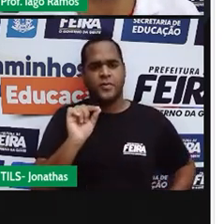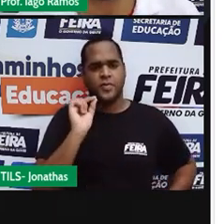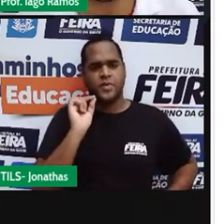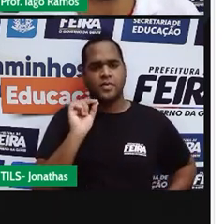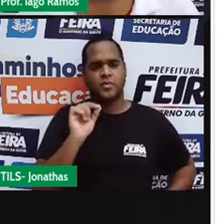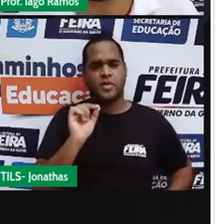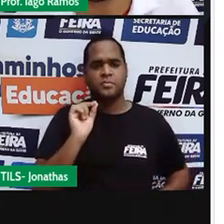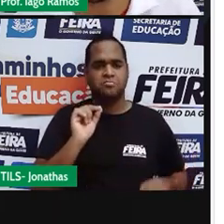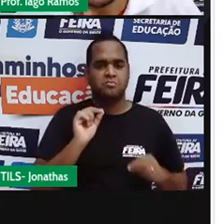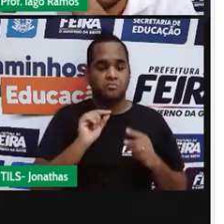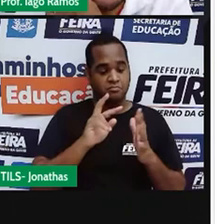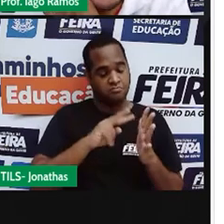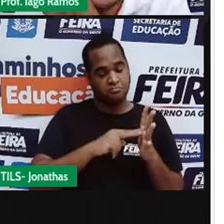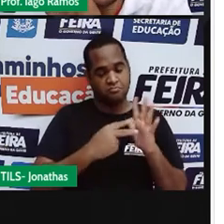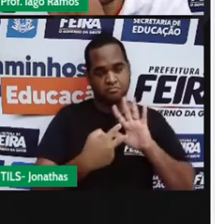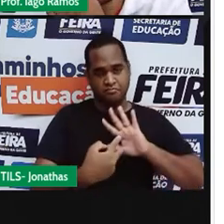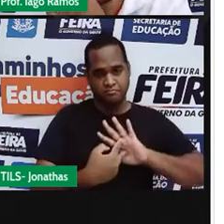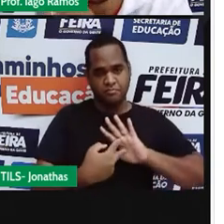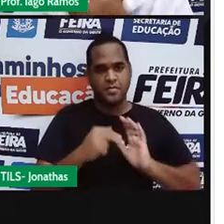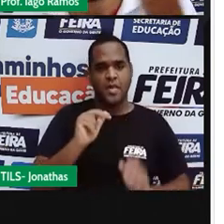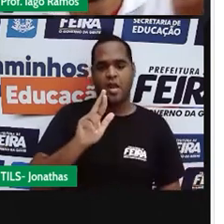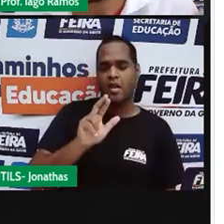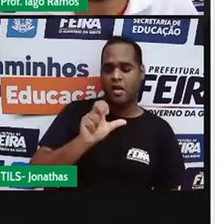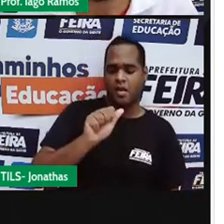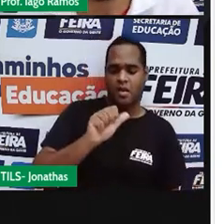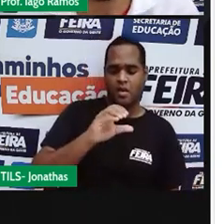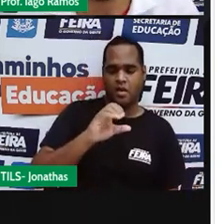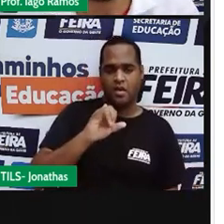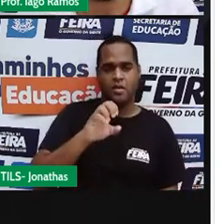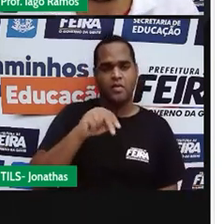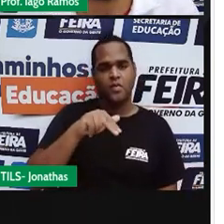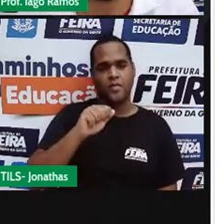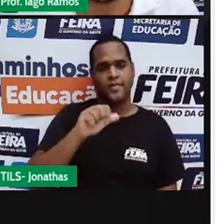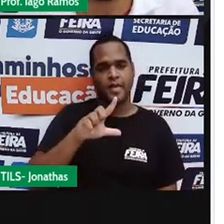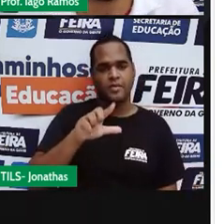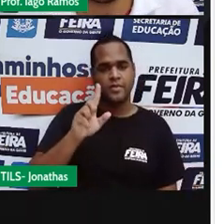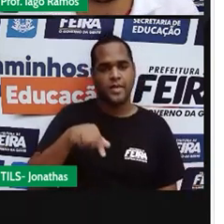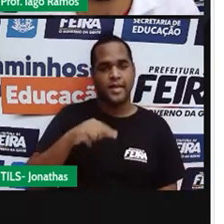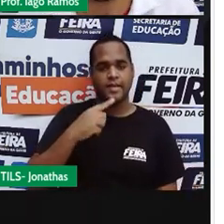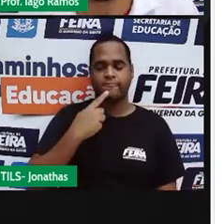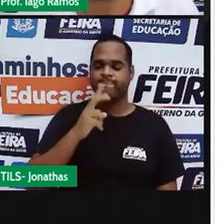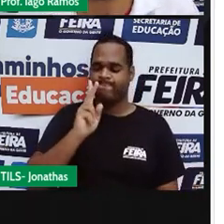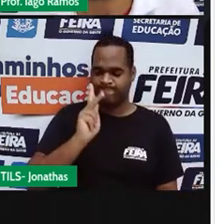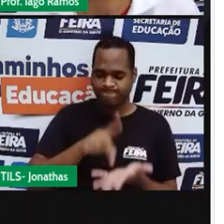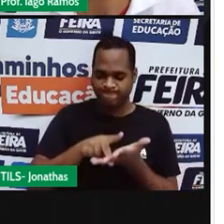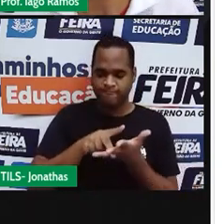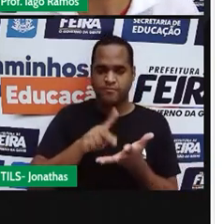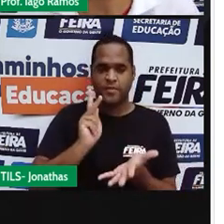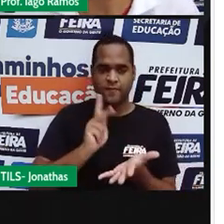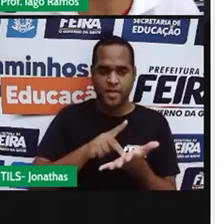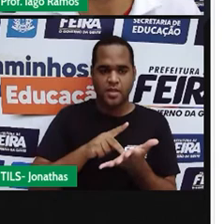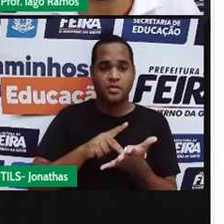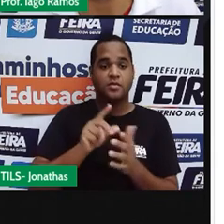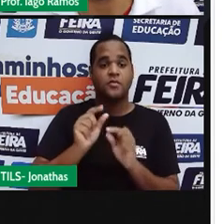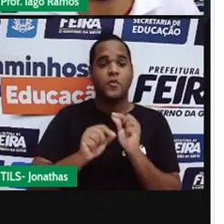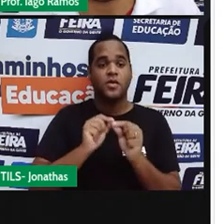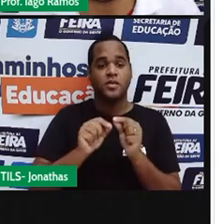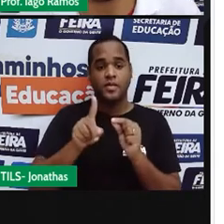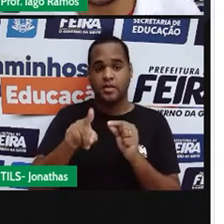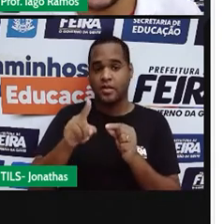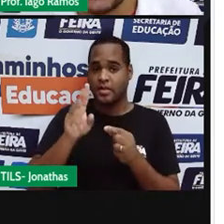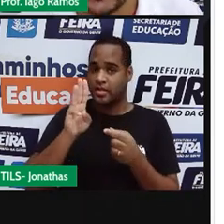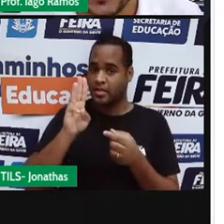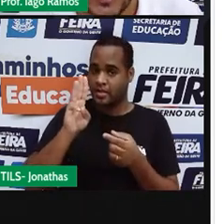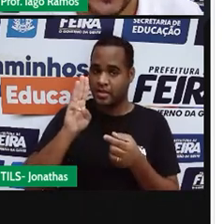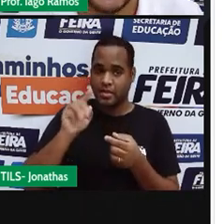Racional é uma palavra que surge da palavra razão. E em matemática